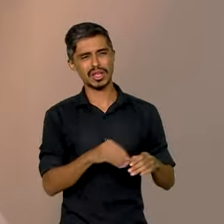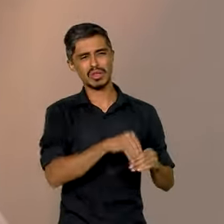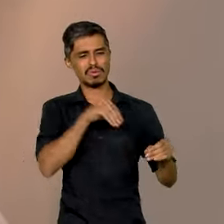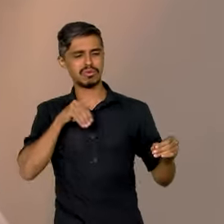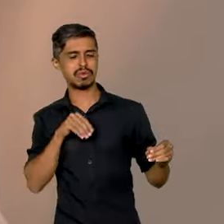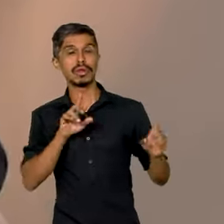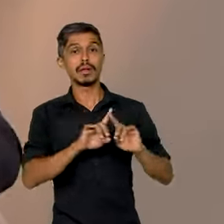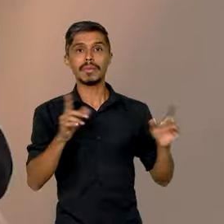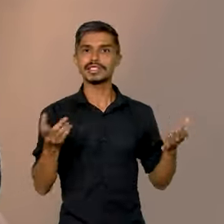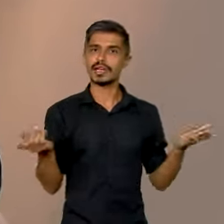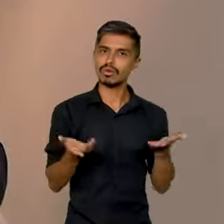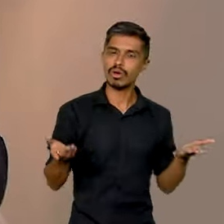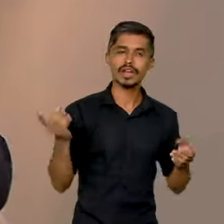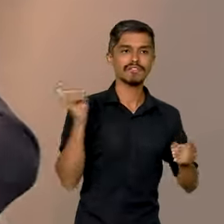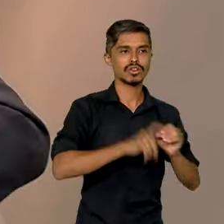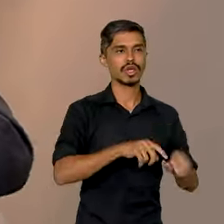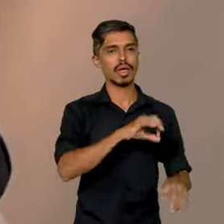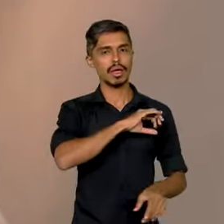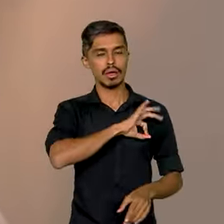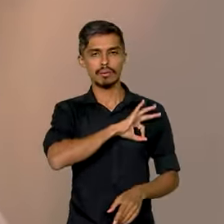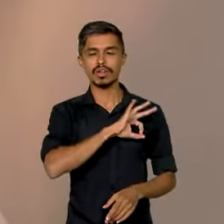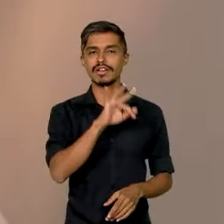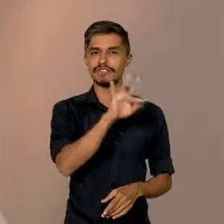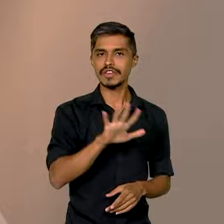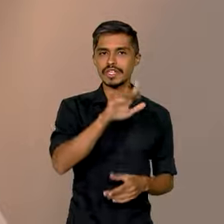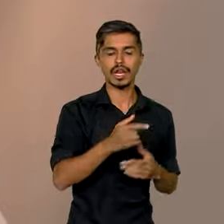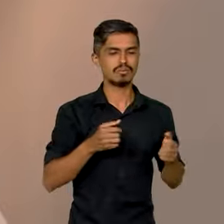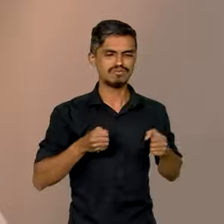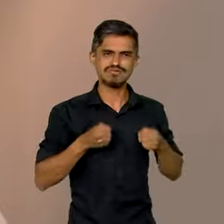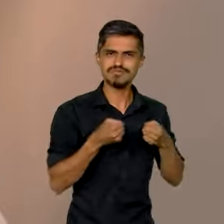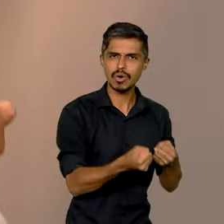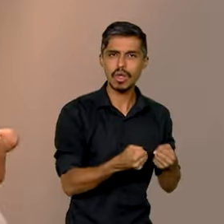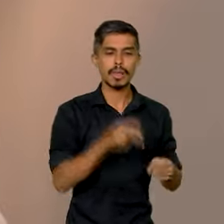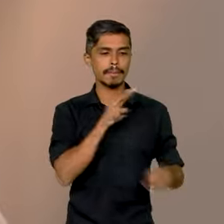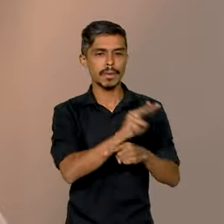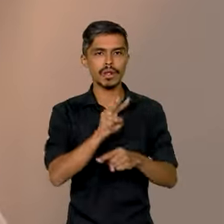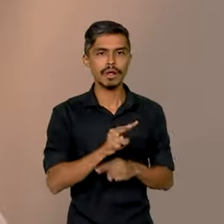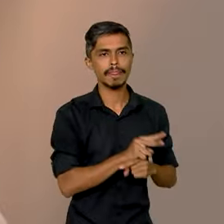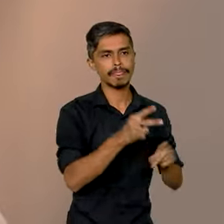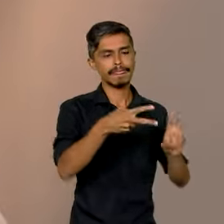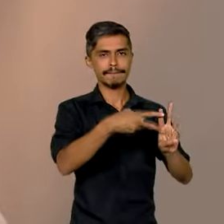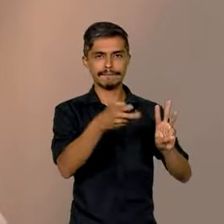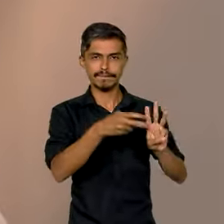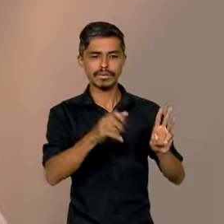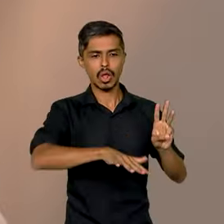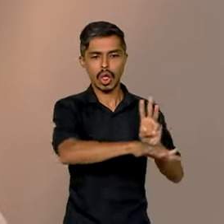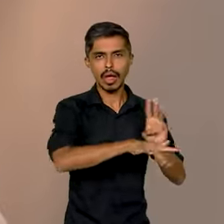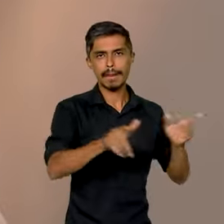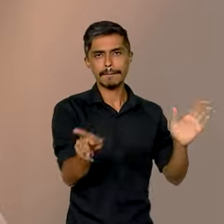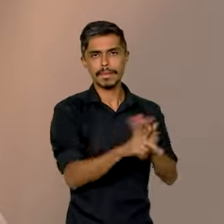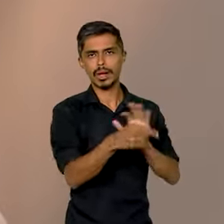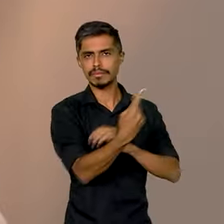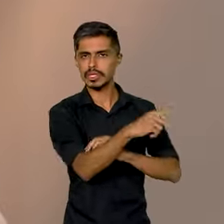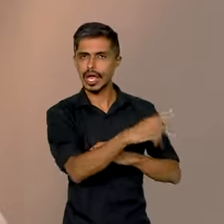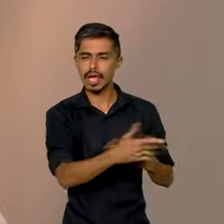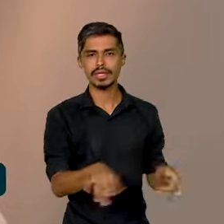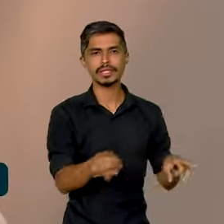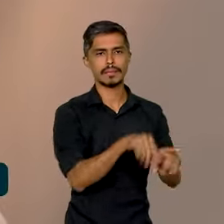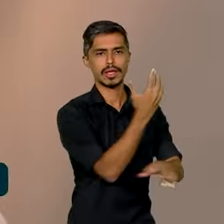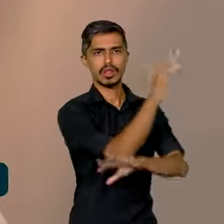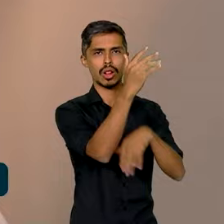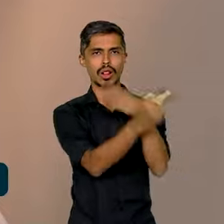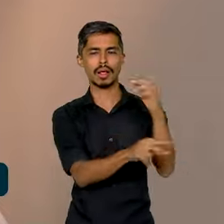hoje a gente tem a Polícia Federal atuando com muito mais vigor na proteção de terras indígenas, de áreas ambientais, de